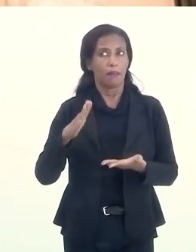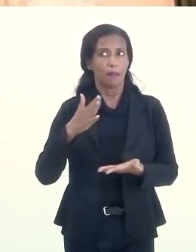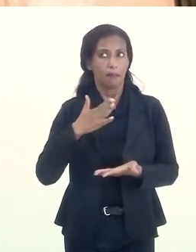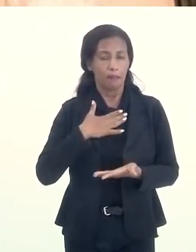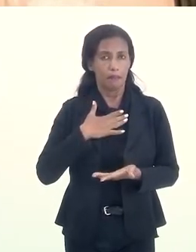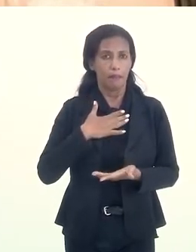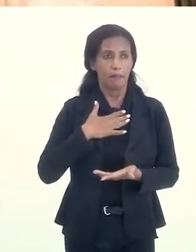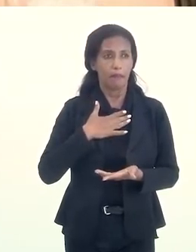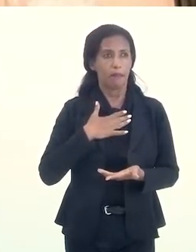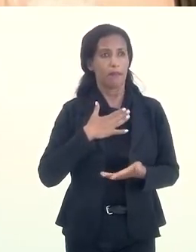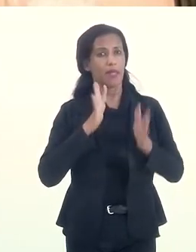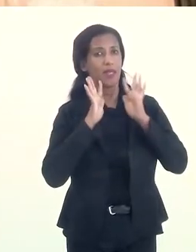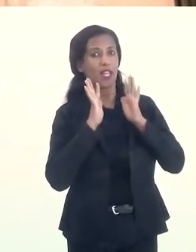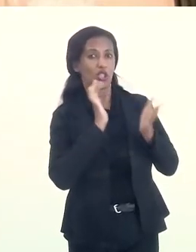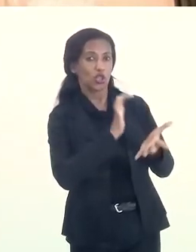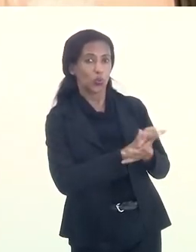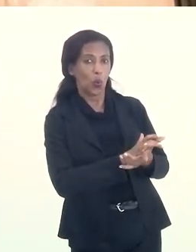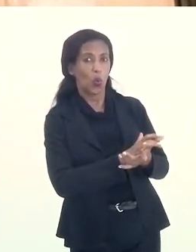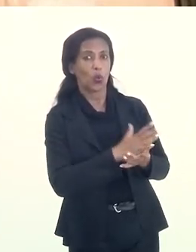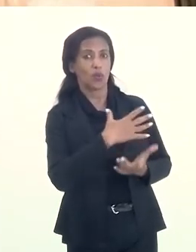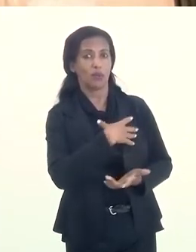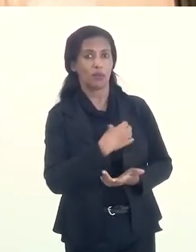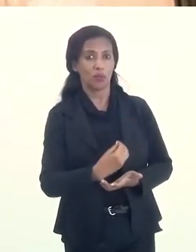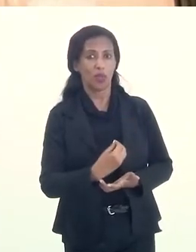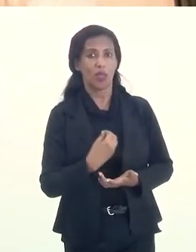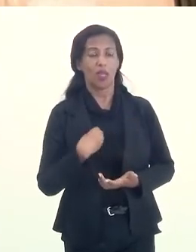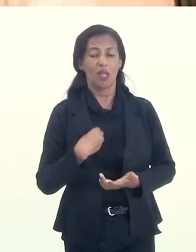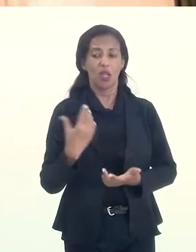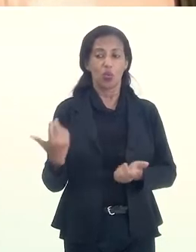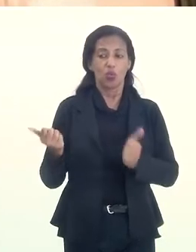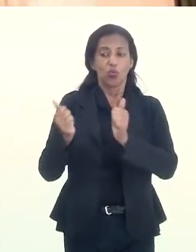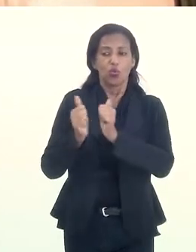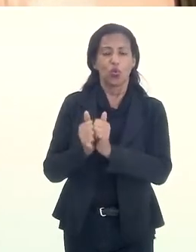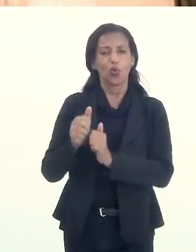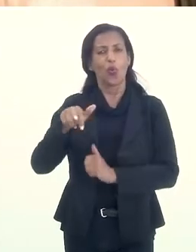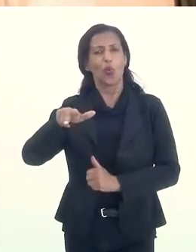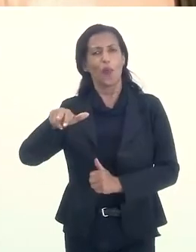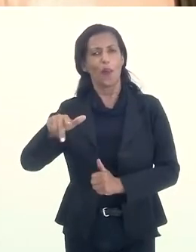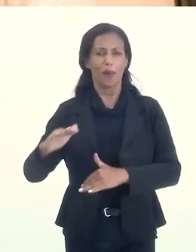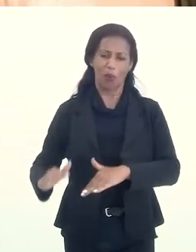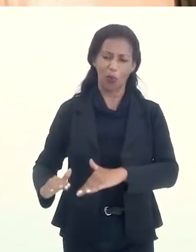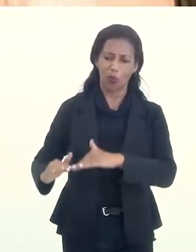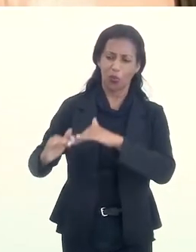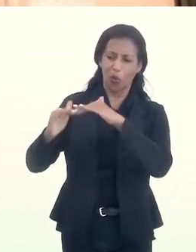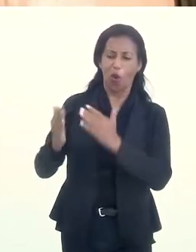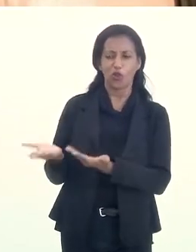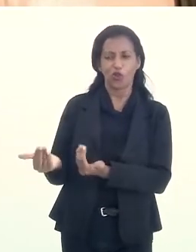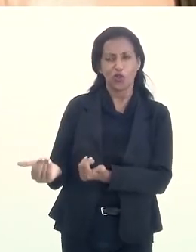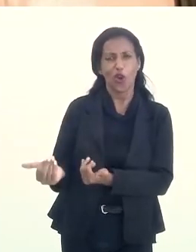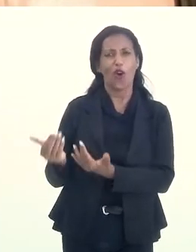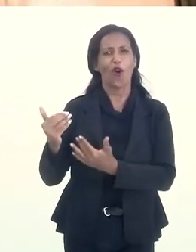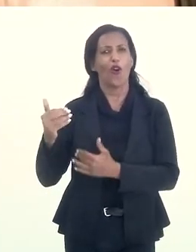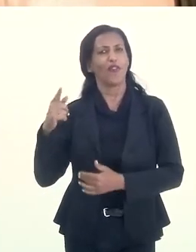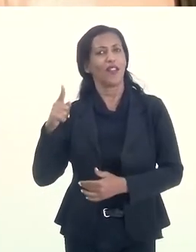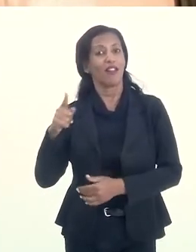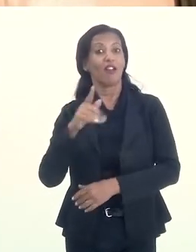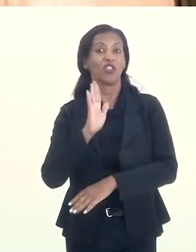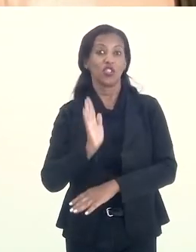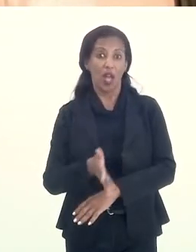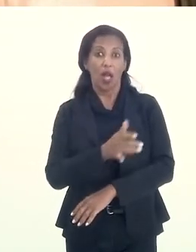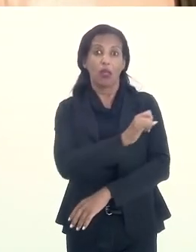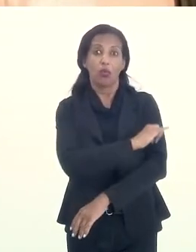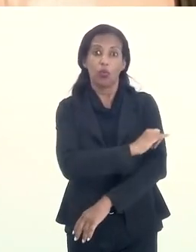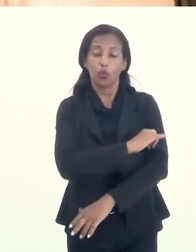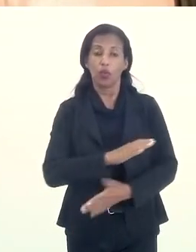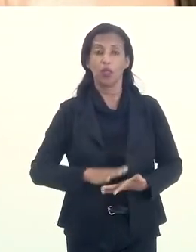minha esposa e meus filhos, eu mais convivi. A nossa infância toda era em São Luís, depois adolescência, juventude, já no Rio de